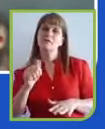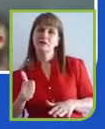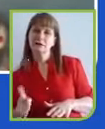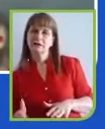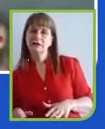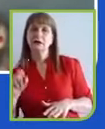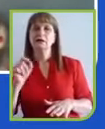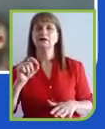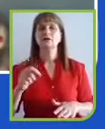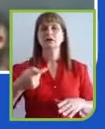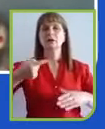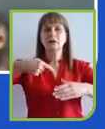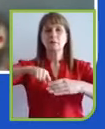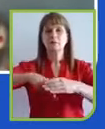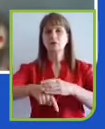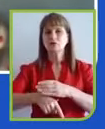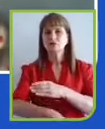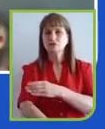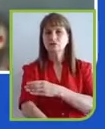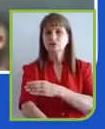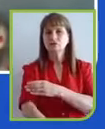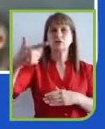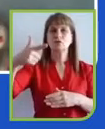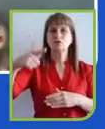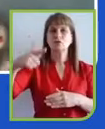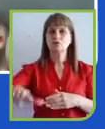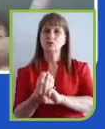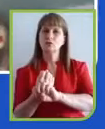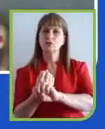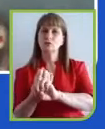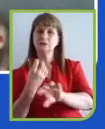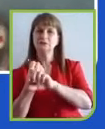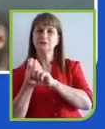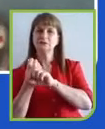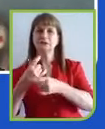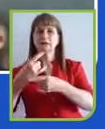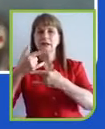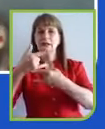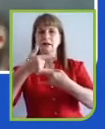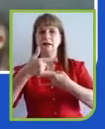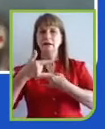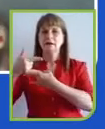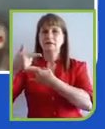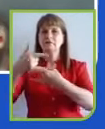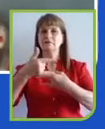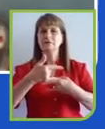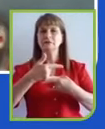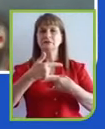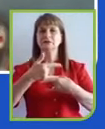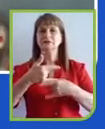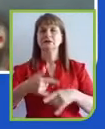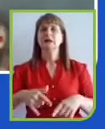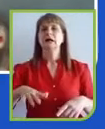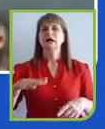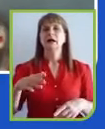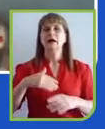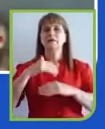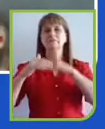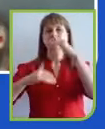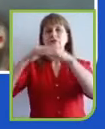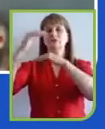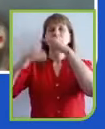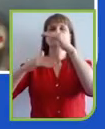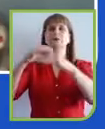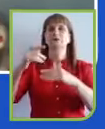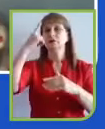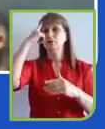lives cada uma das tendências de se propor a evoluir. Parece uma ideia legal, vamos